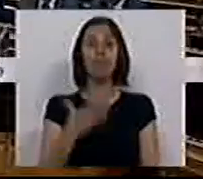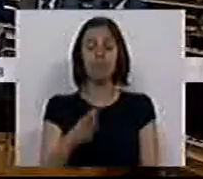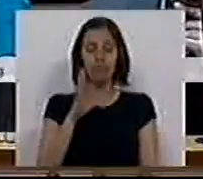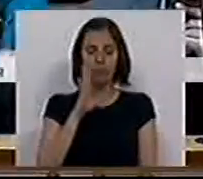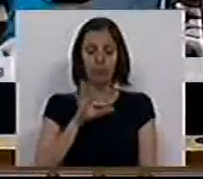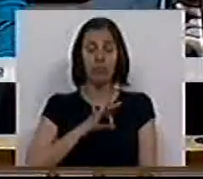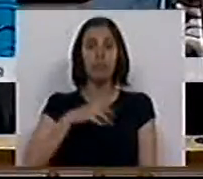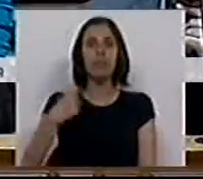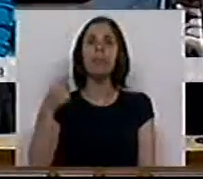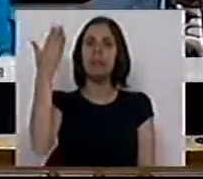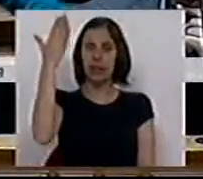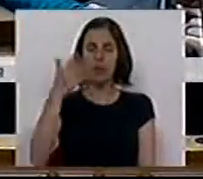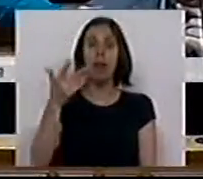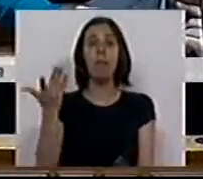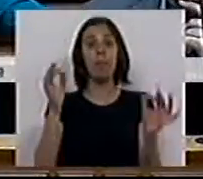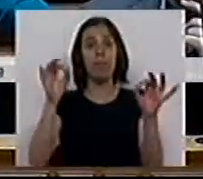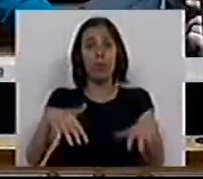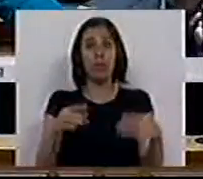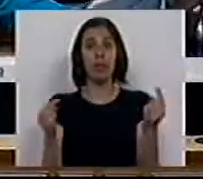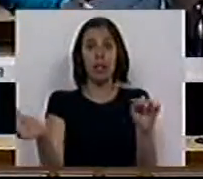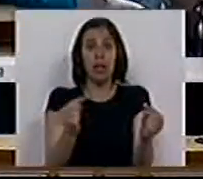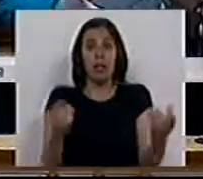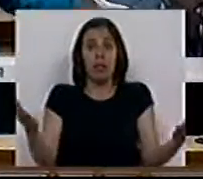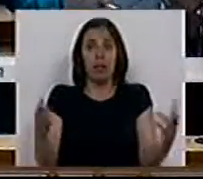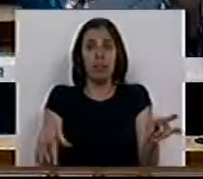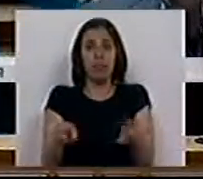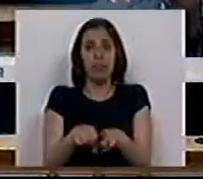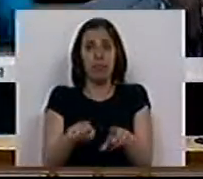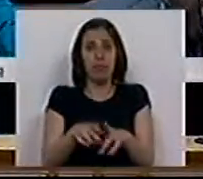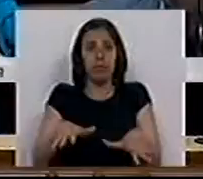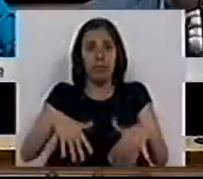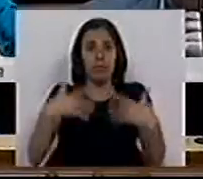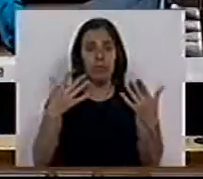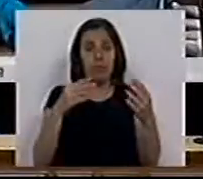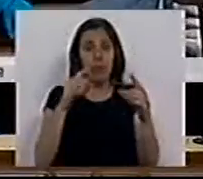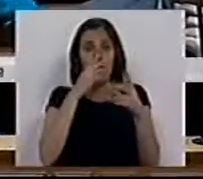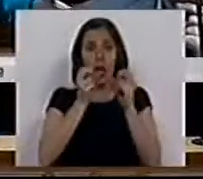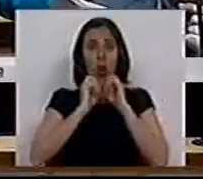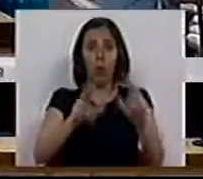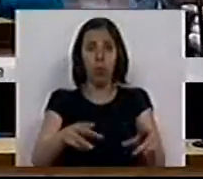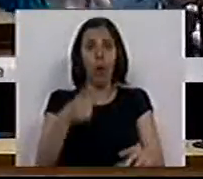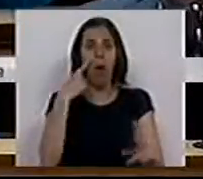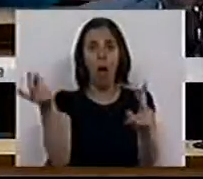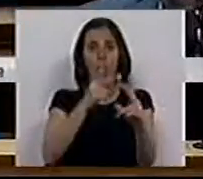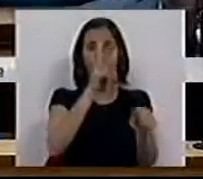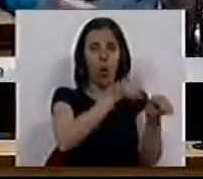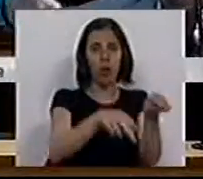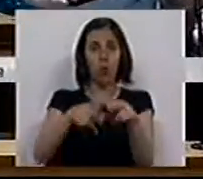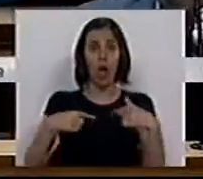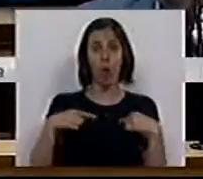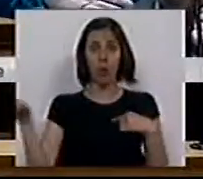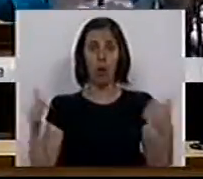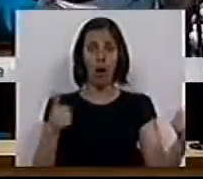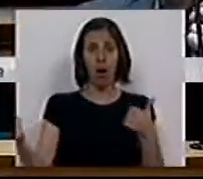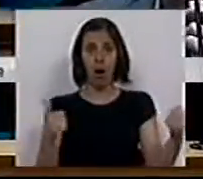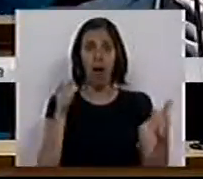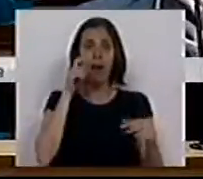Obrigada, Sr. Presidente. Bom, no final deste debate, isto foi aqui uma luta para ver quem corta mais, sou eu, se és